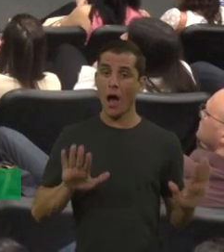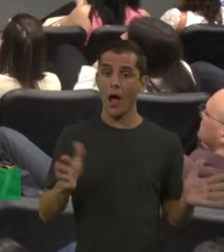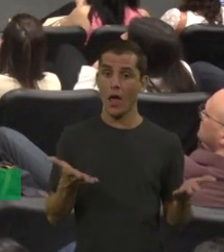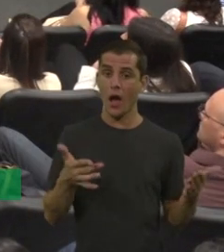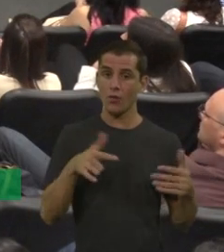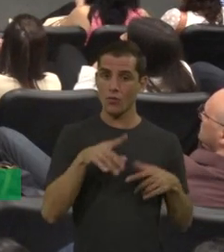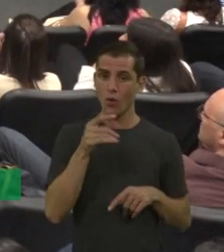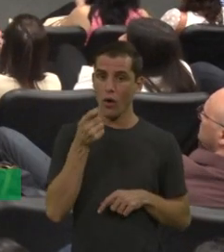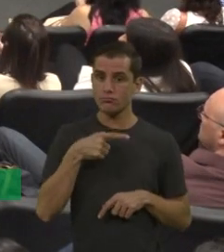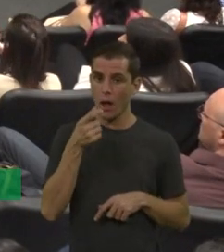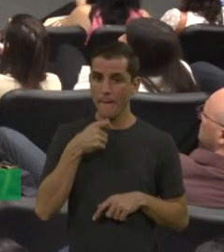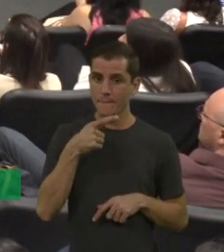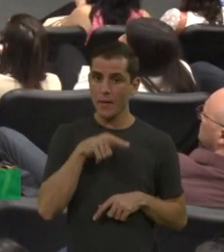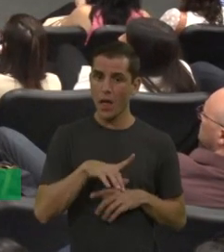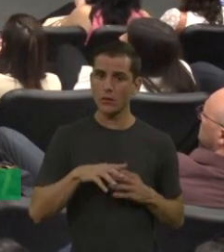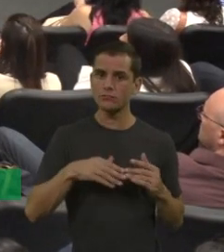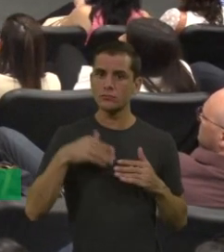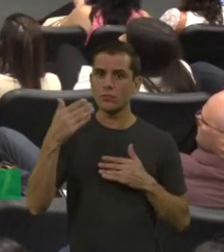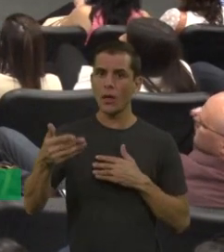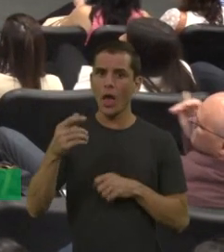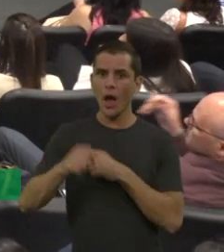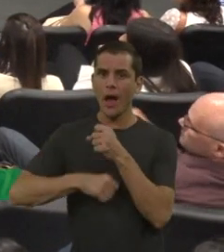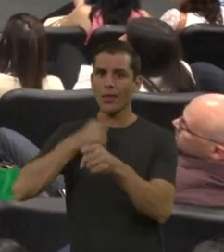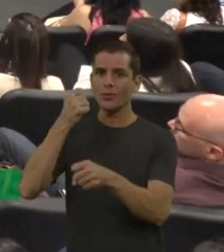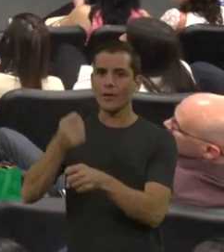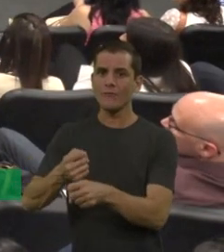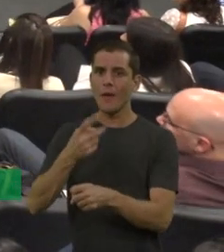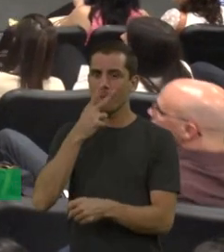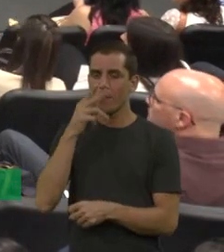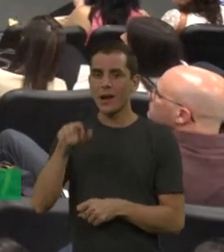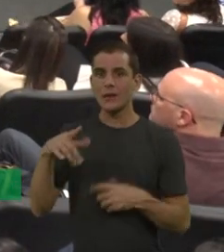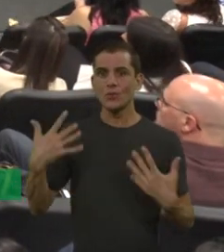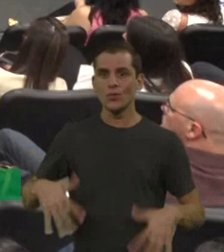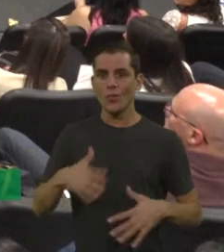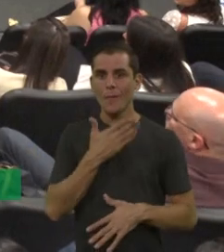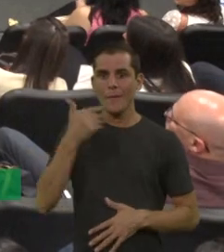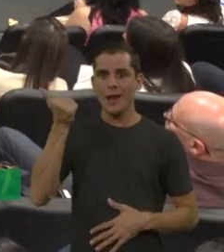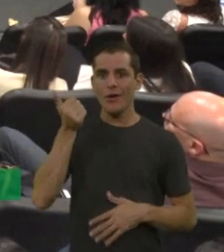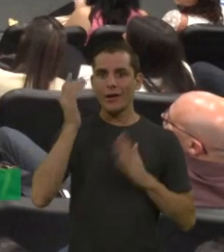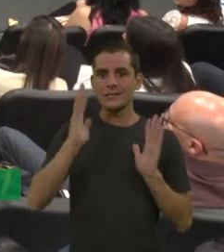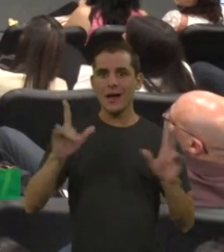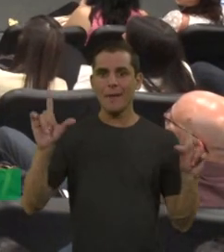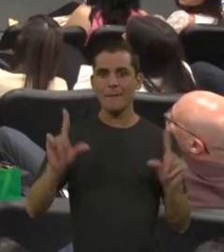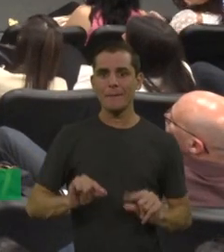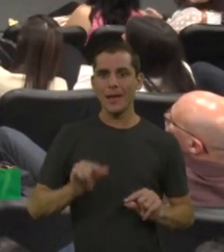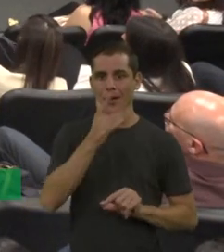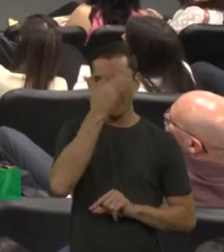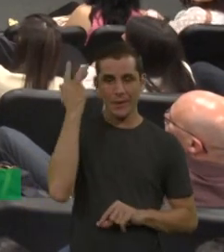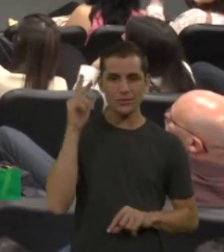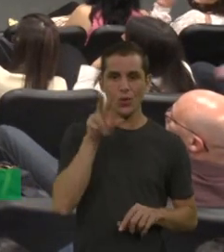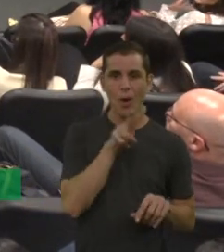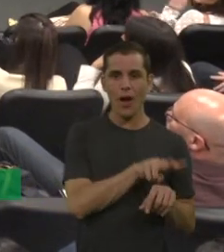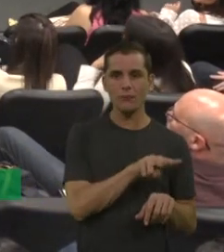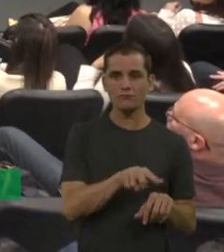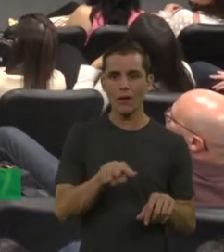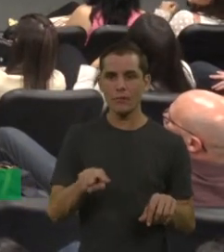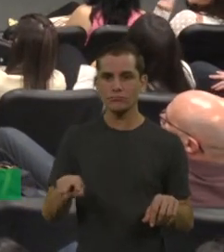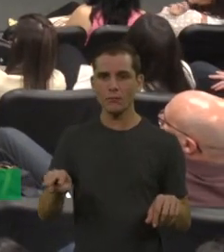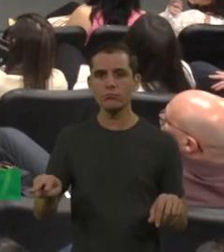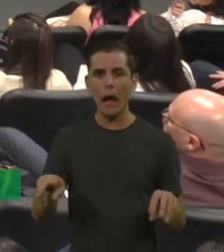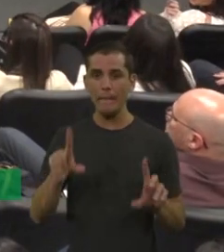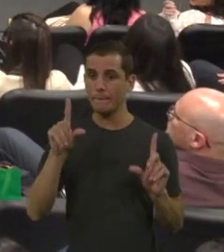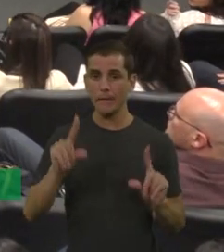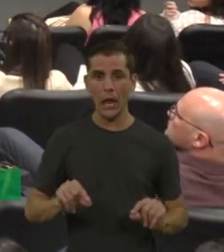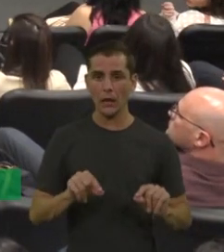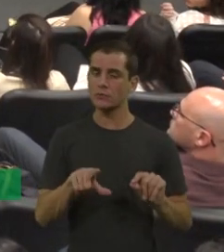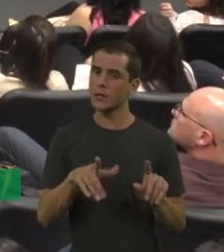isso já no ano seguinte pode ver como os pacientes tiveram essa melhora, redução do número de internações, uma melhor qualidade